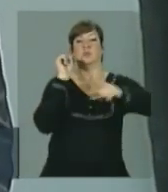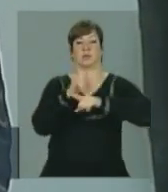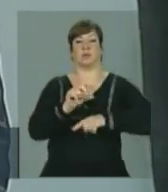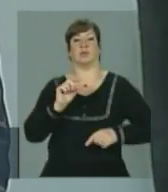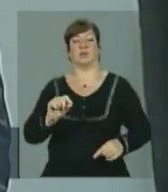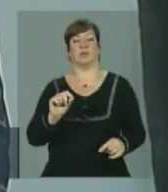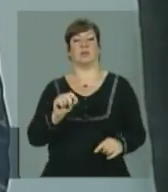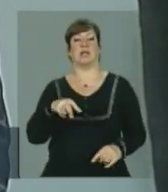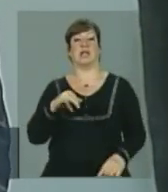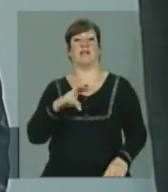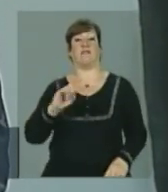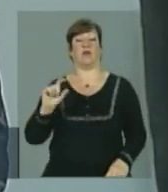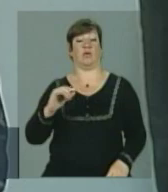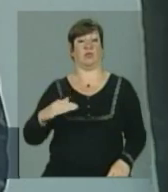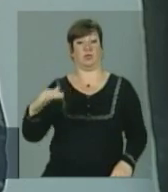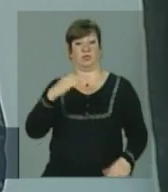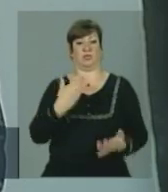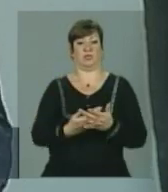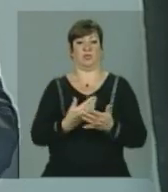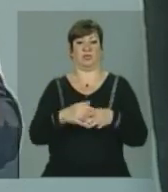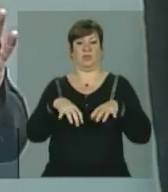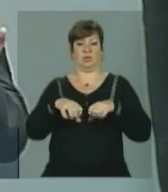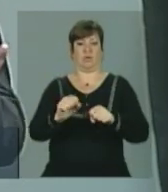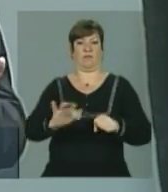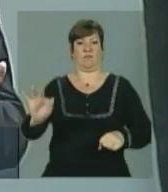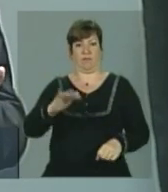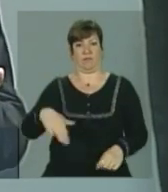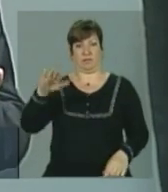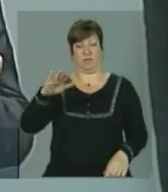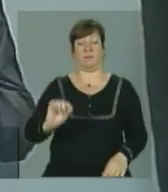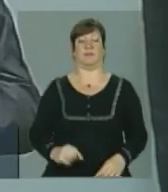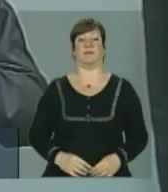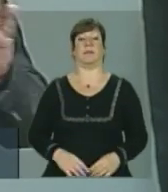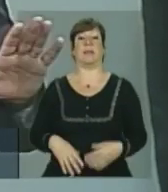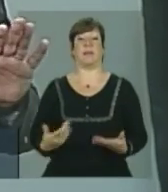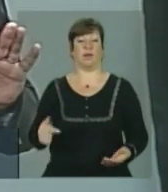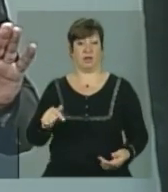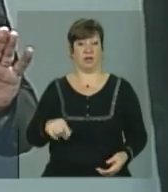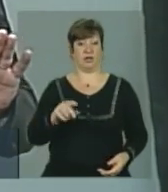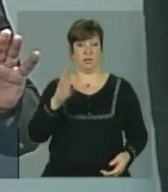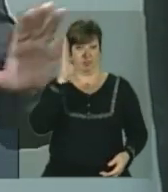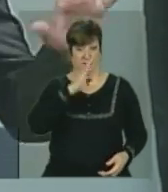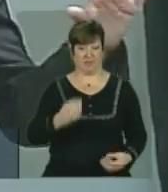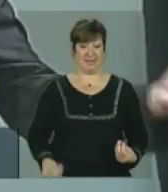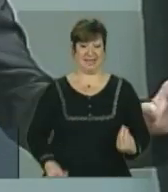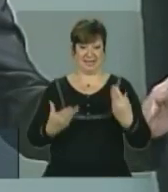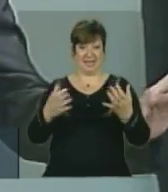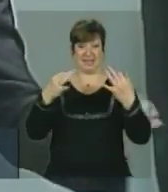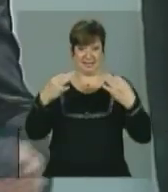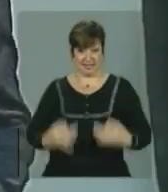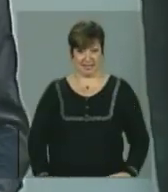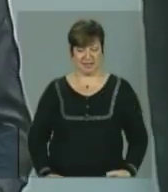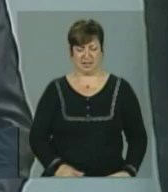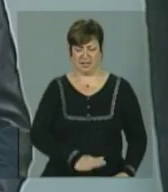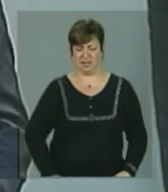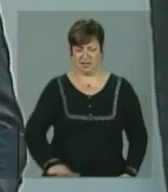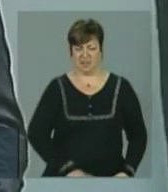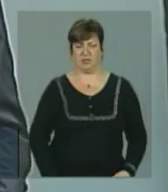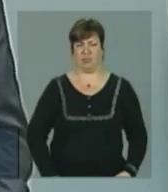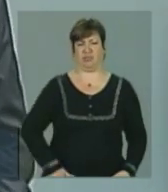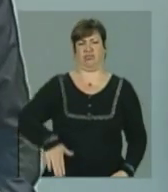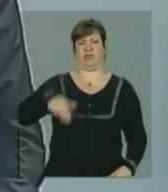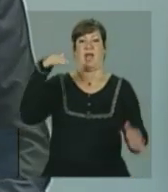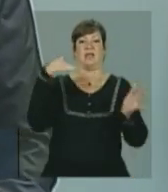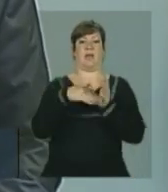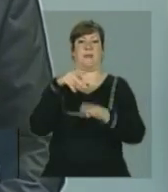no nível superior, na educação superior. O dia que o Brasil garantir esse direito, da creche até